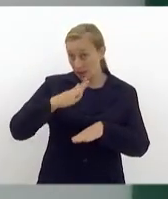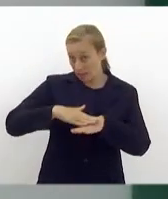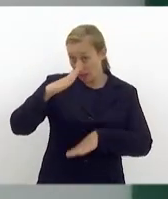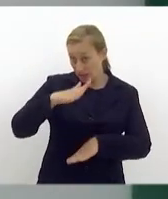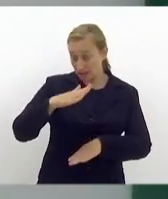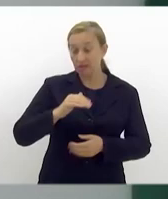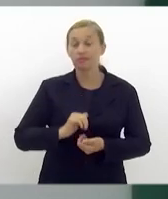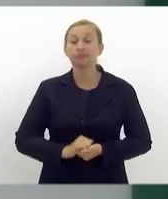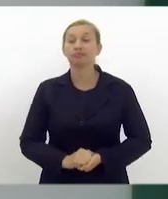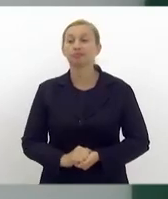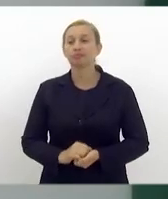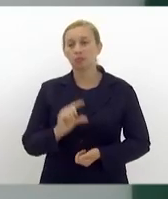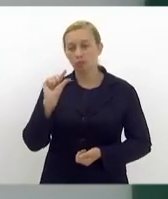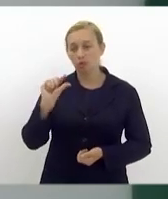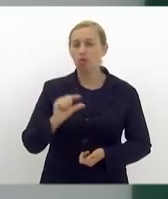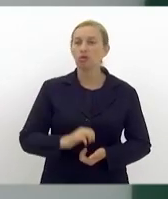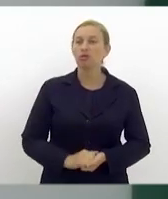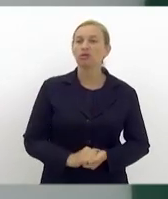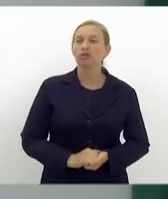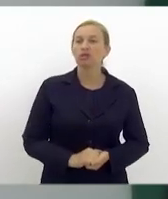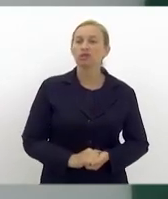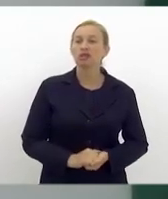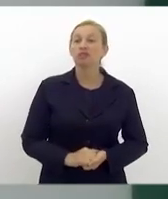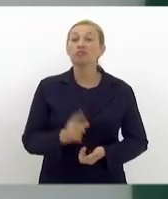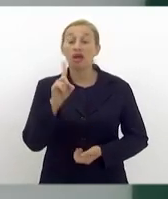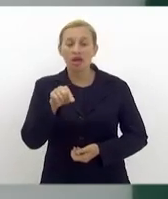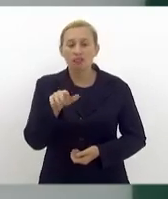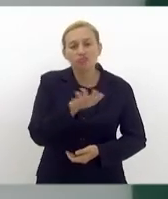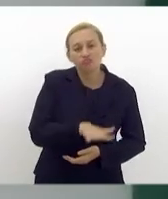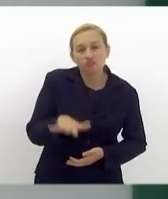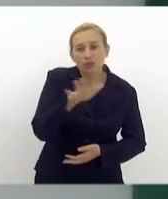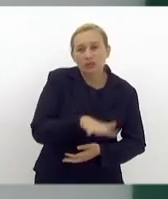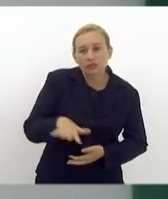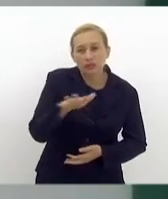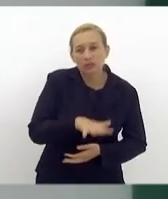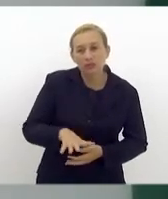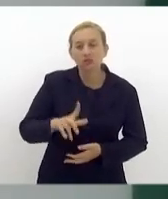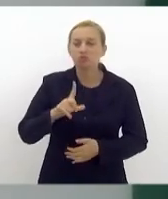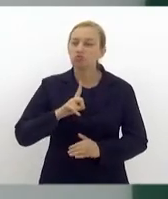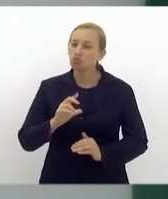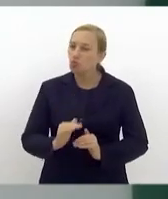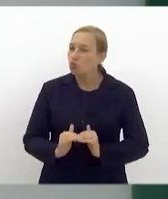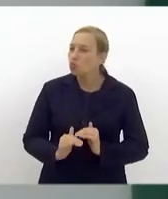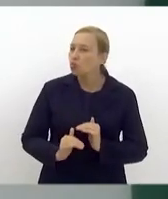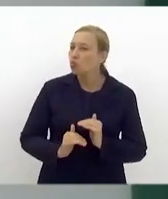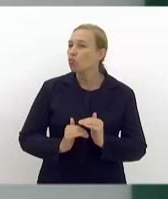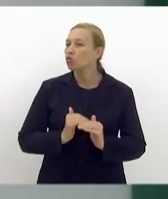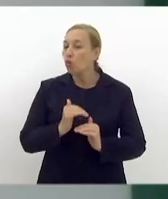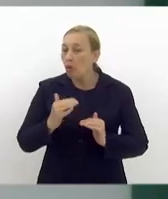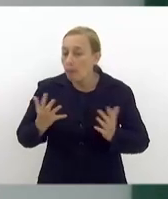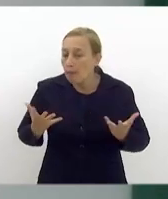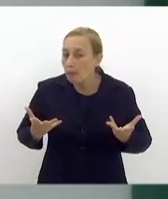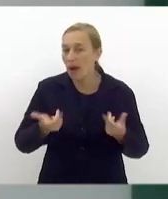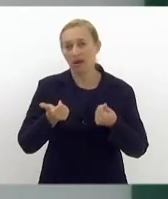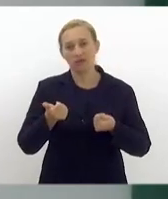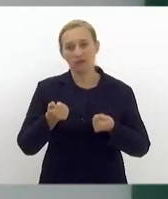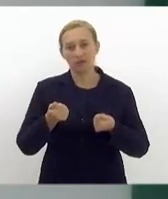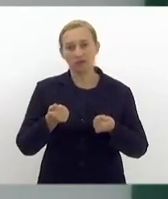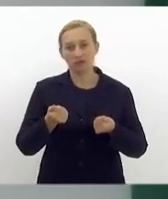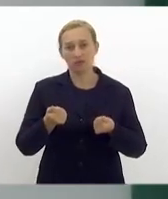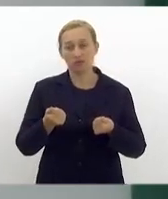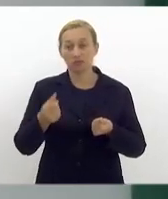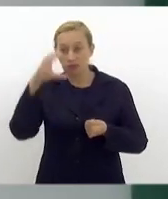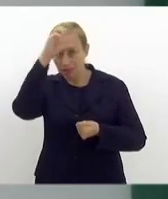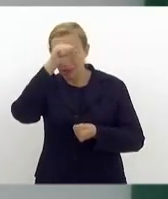falando. Bem, é uma criança que tem um desenvolvimento maravilhoso. Está